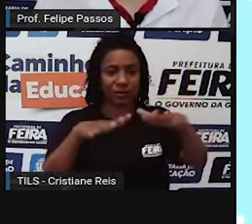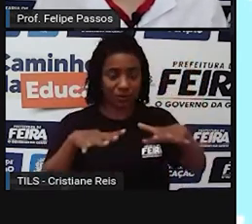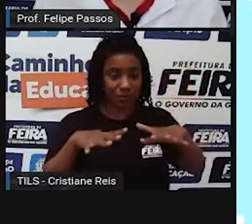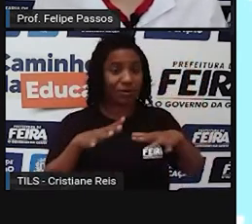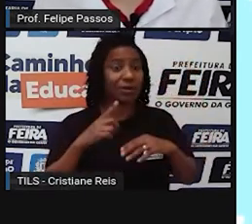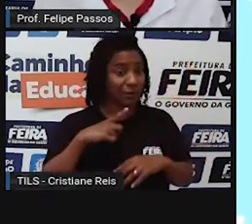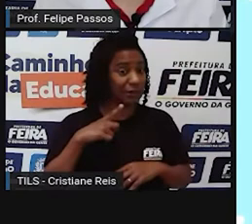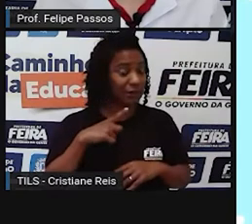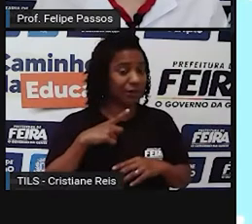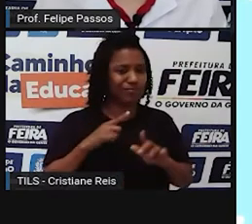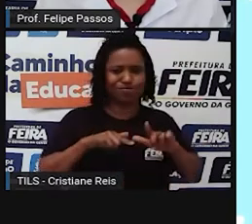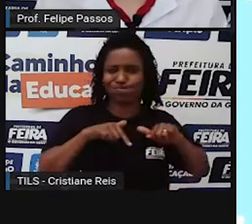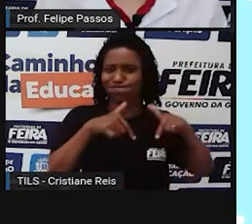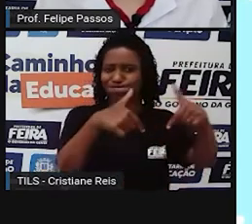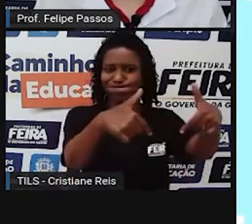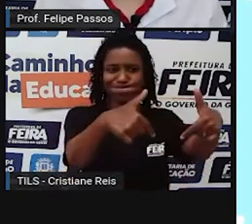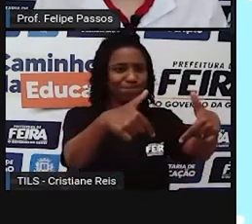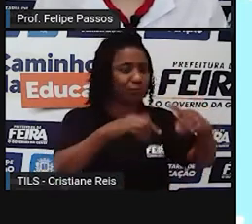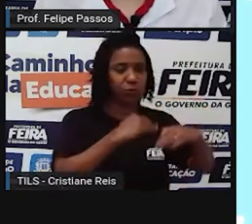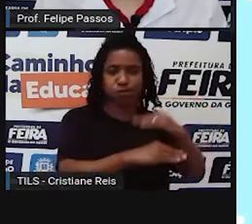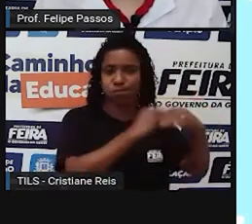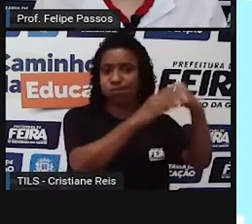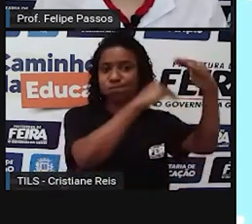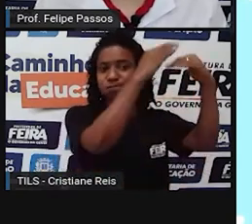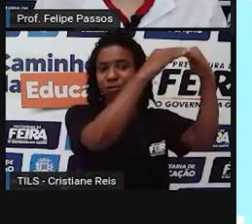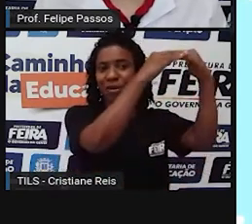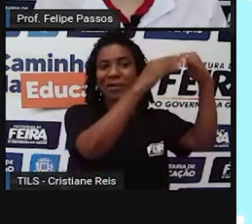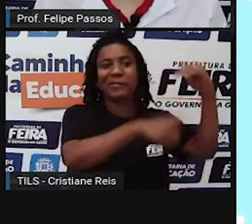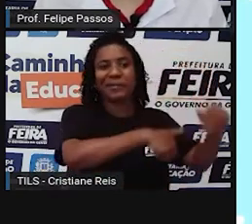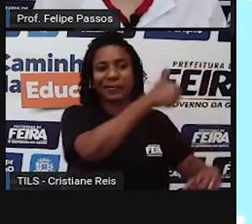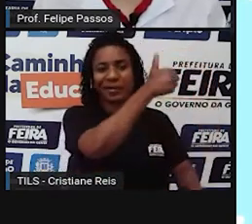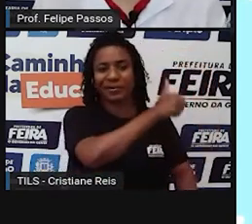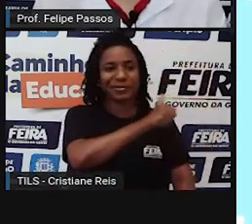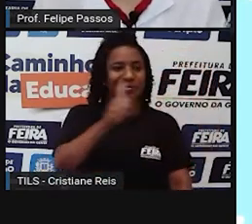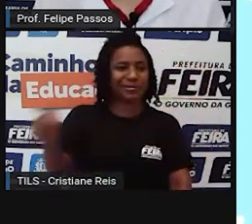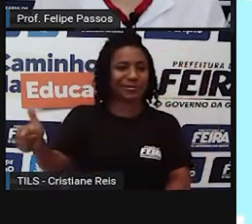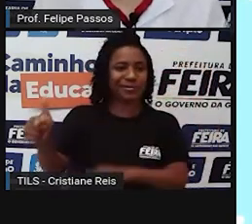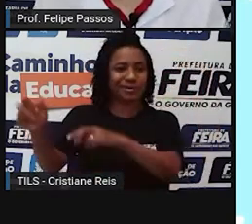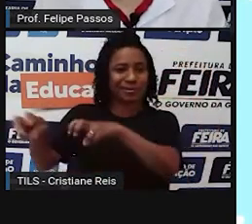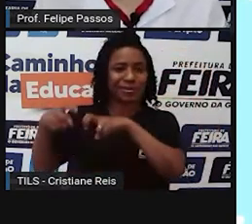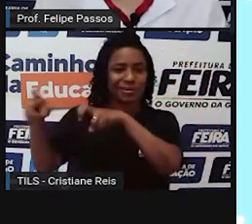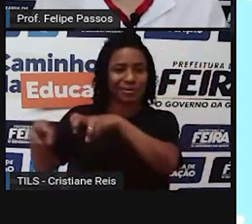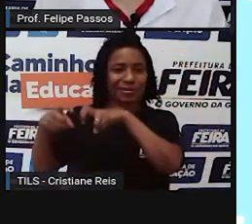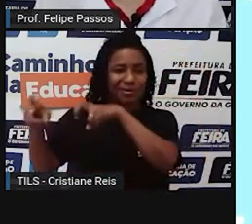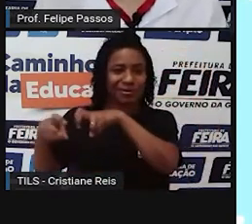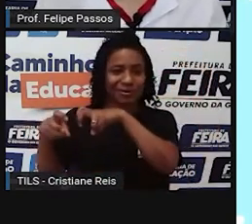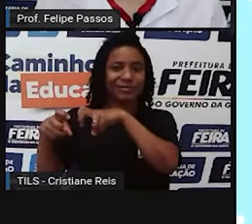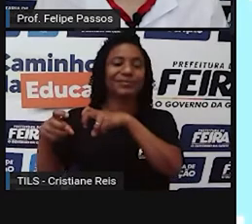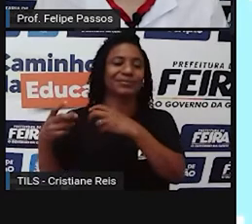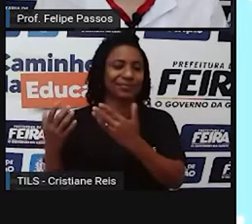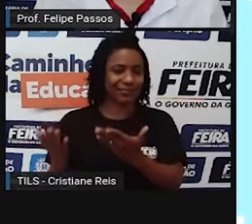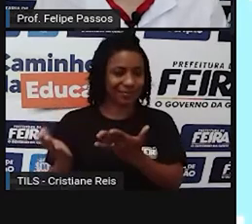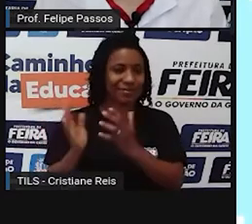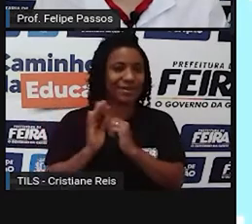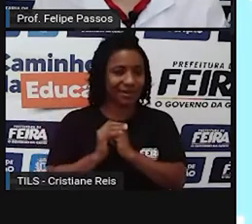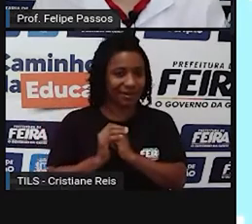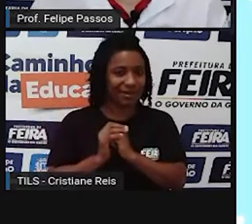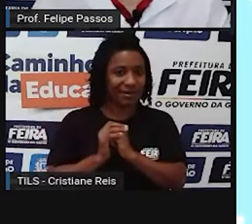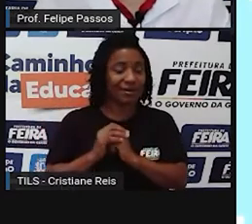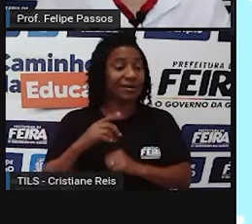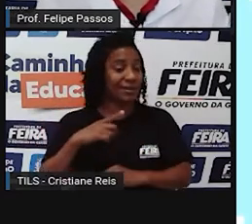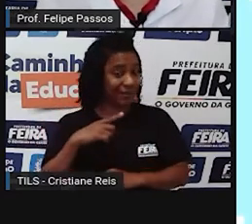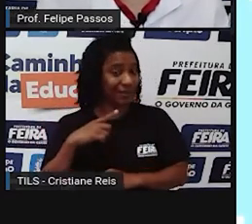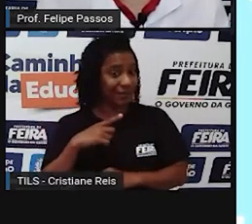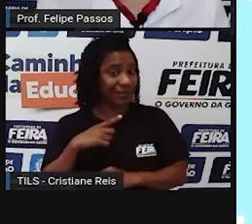mais acelerada do que a população da zona rural. E o êxodo rural é o quê? É justamente, além da